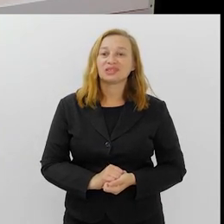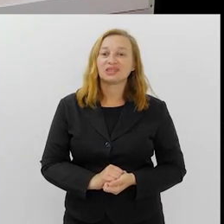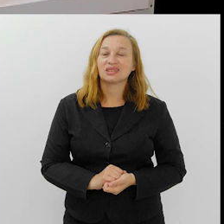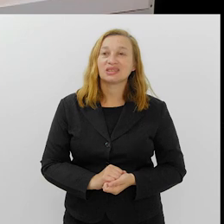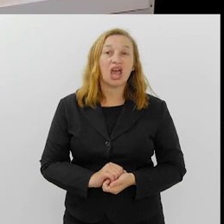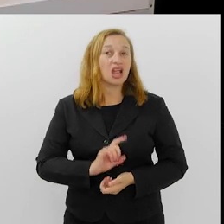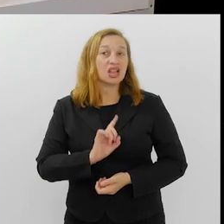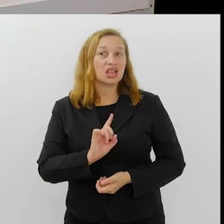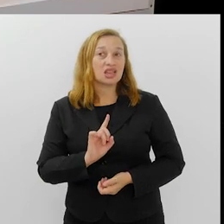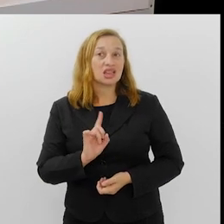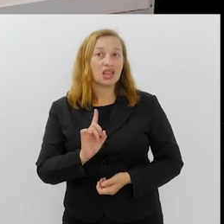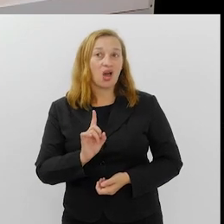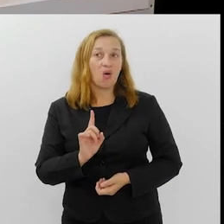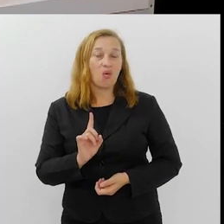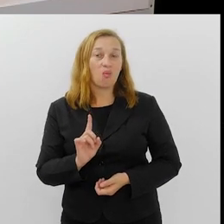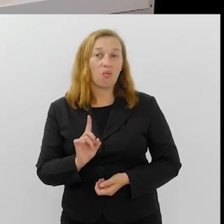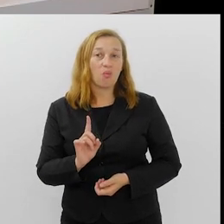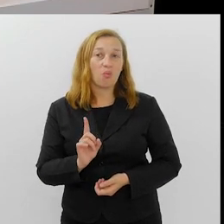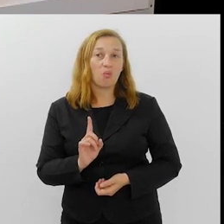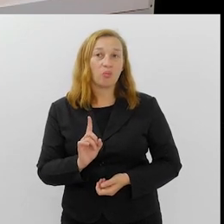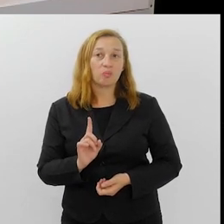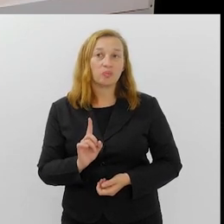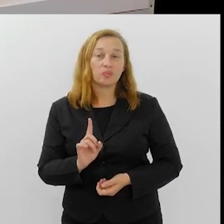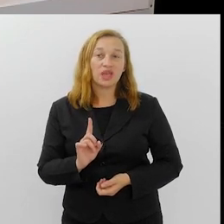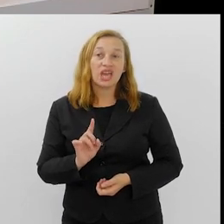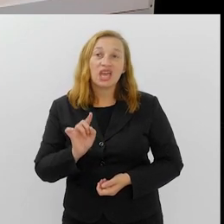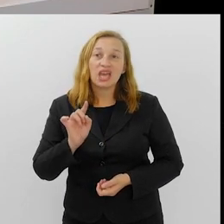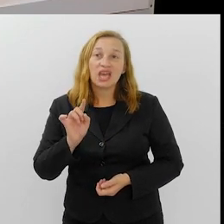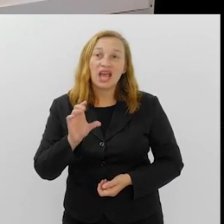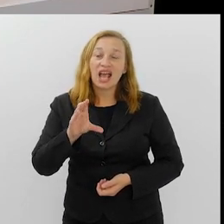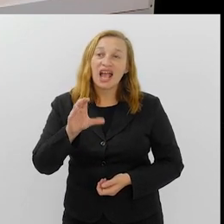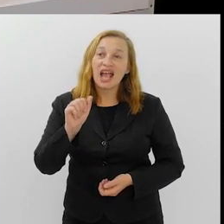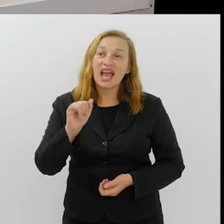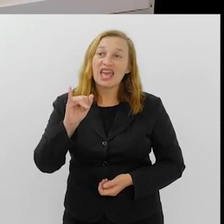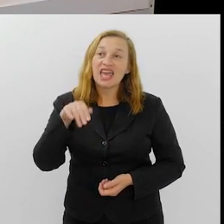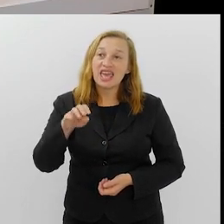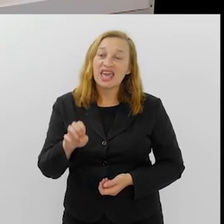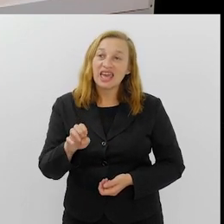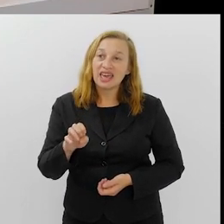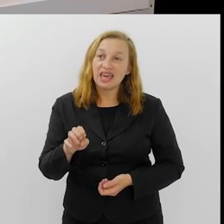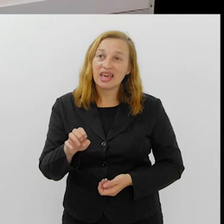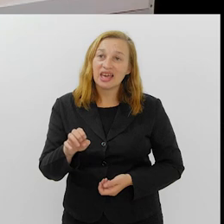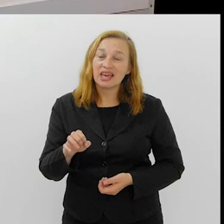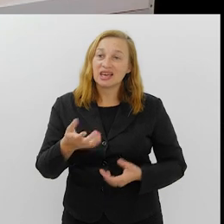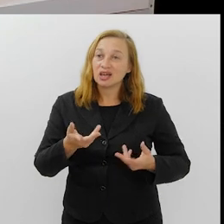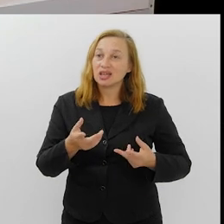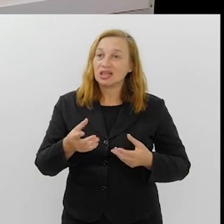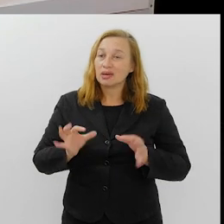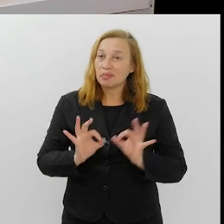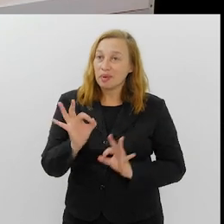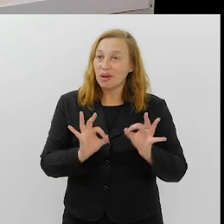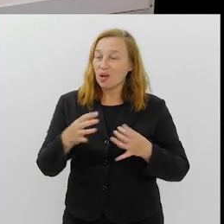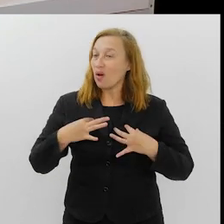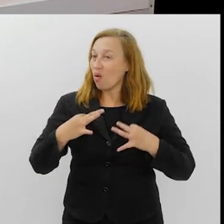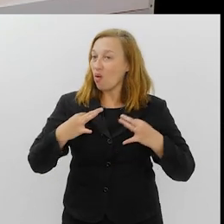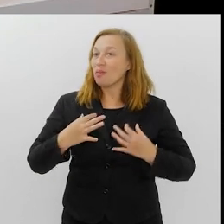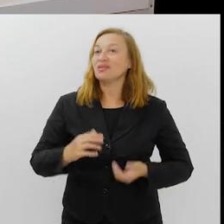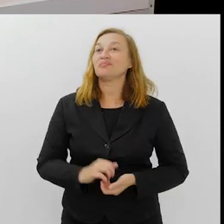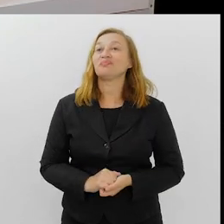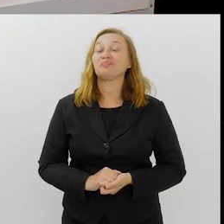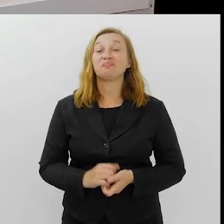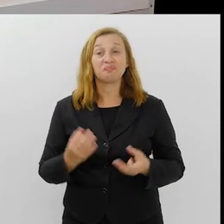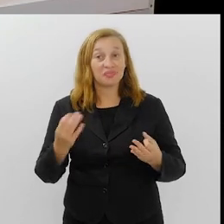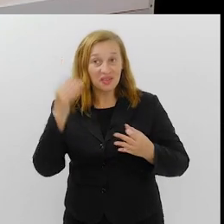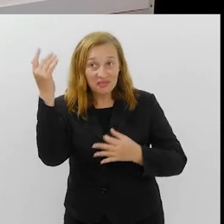Não, não é Rosa Magalhães, não. É o Caí. Caí Rodrigues. É, o Caí. Caí Rodrigues. Está aí.